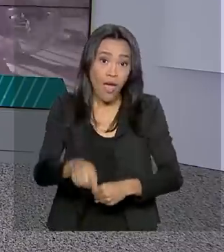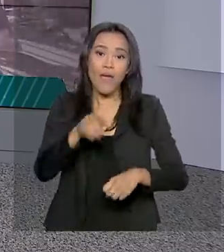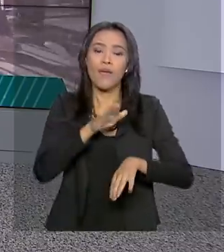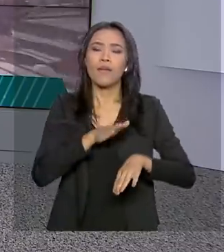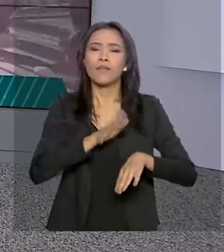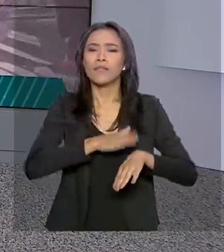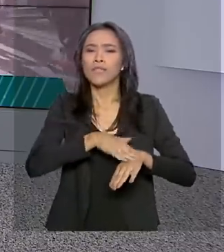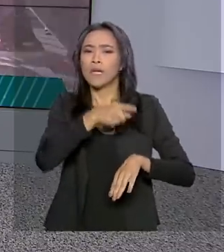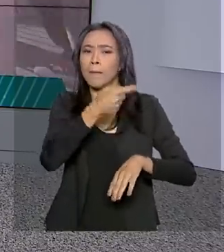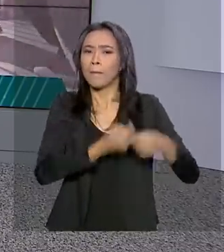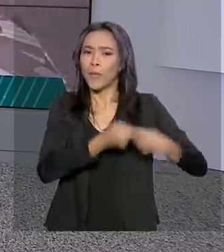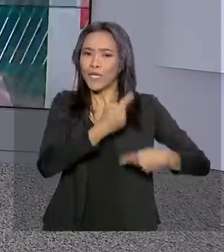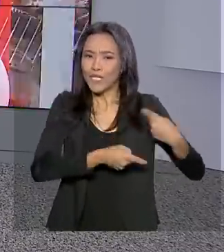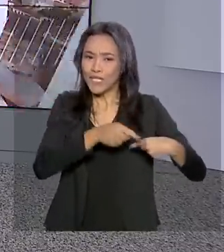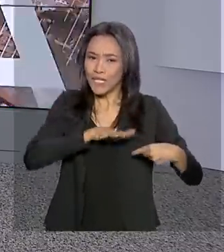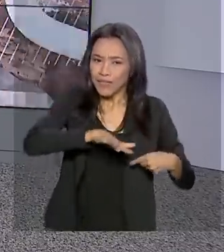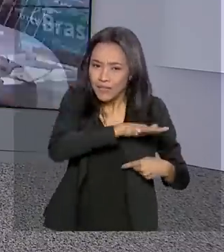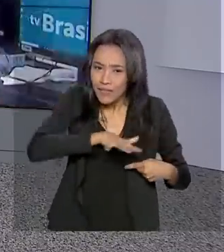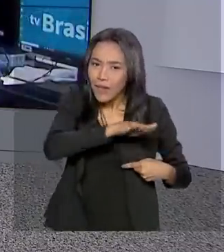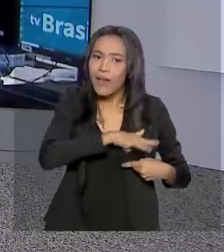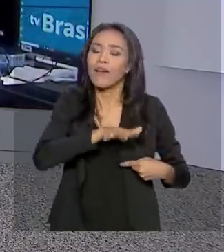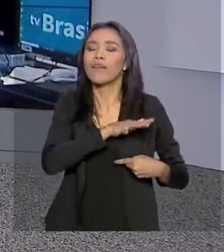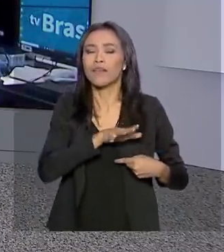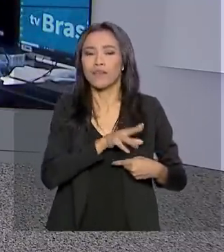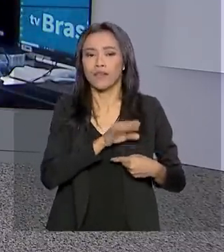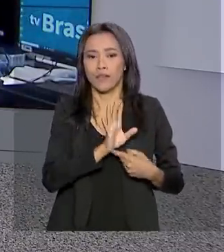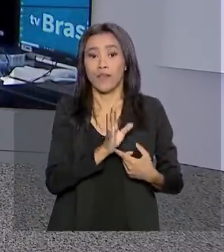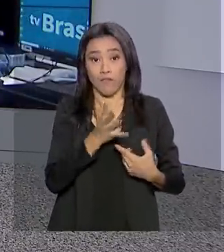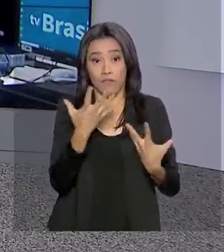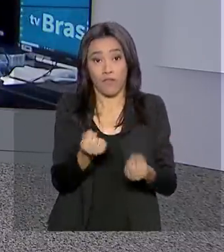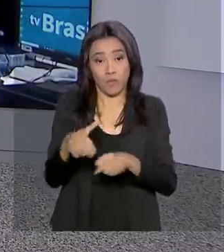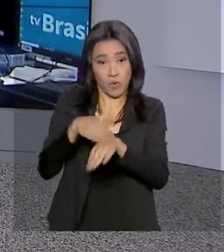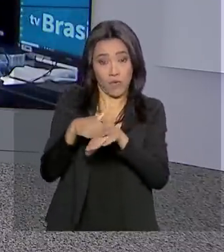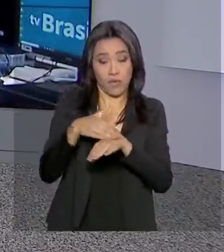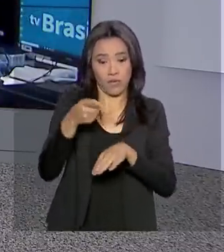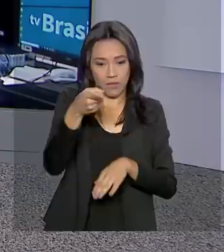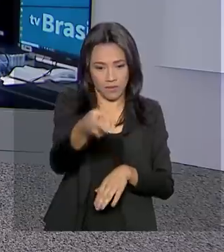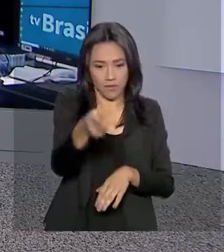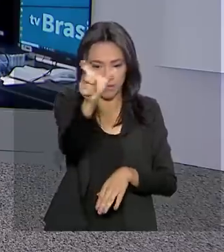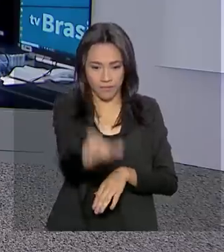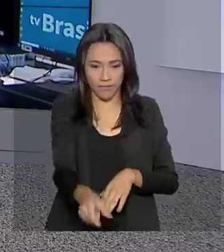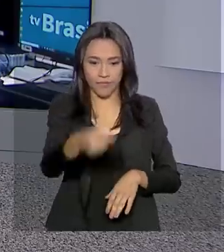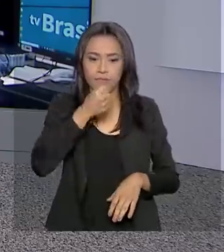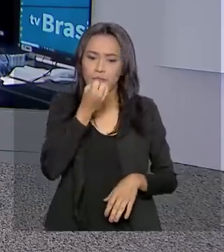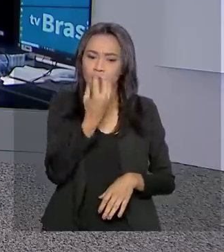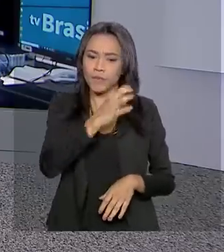Energética. Vamos saber então os detalhes com o Ricardo Ferraz, que está em São Paulo. Ricardo, bom dia para você.